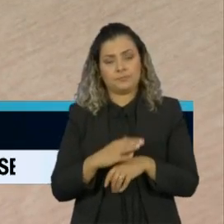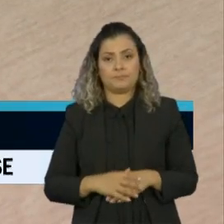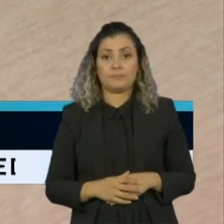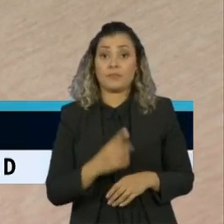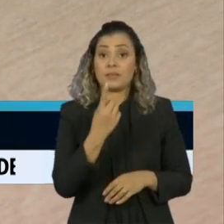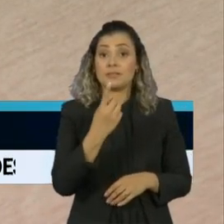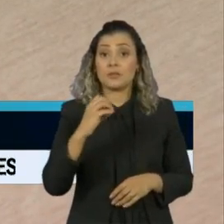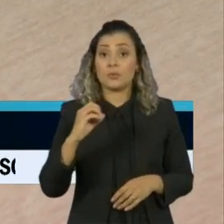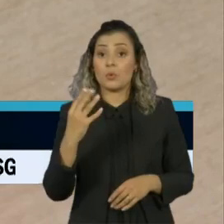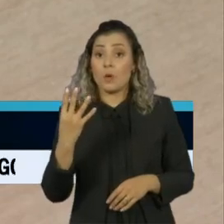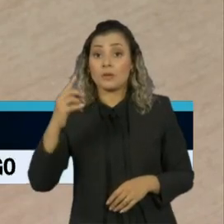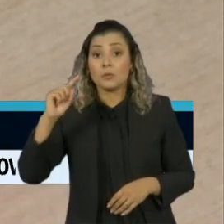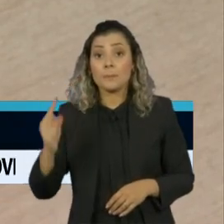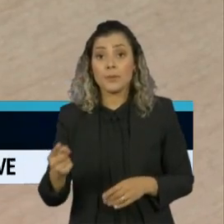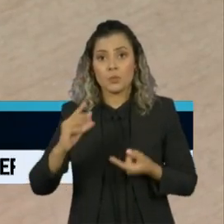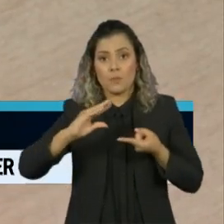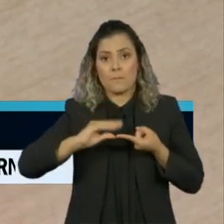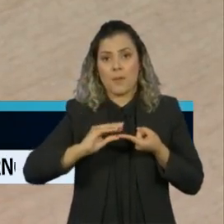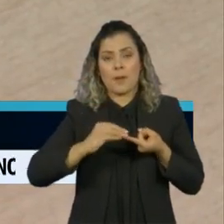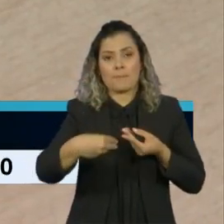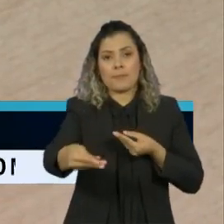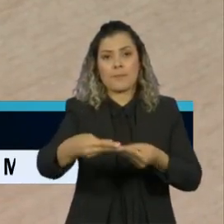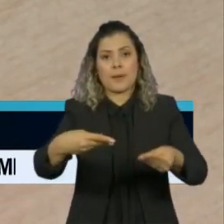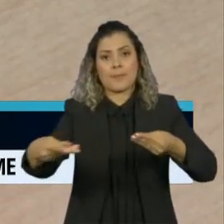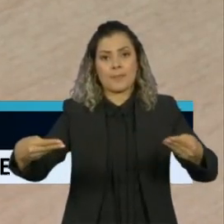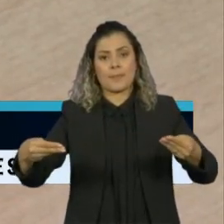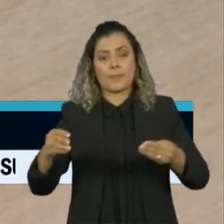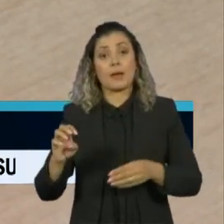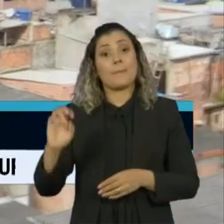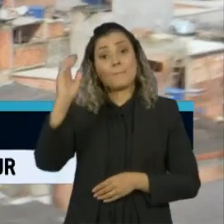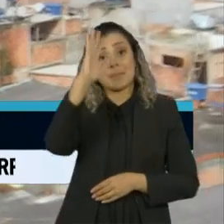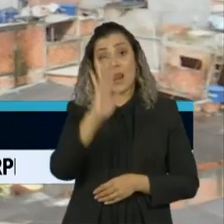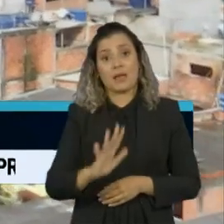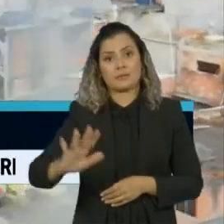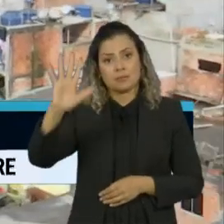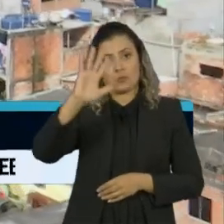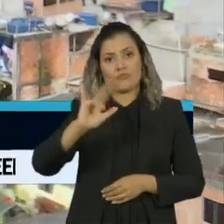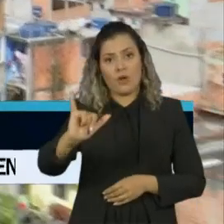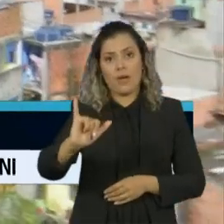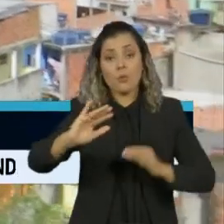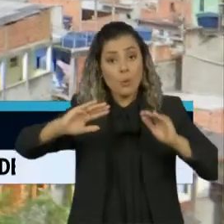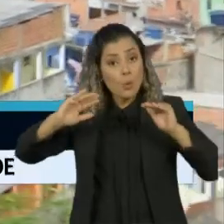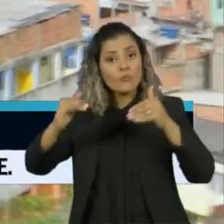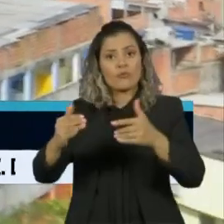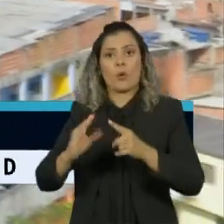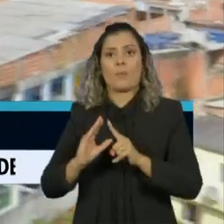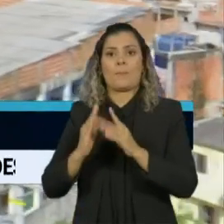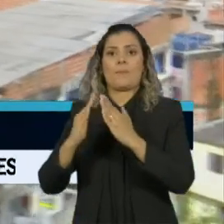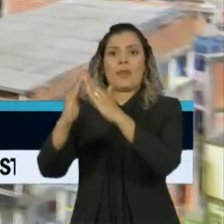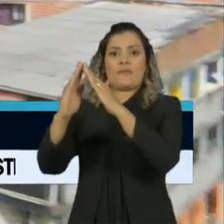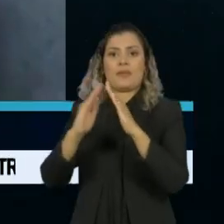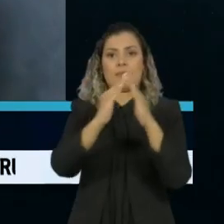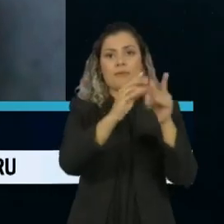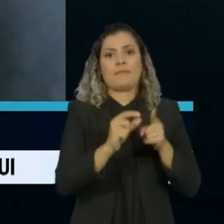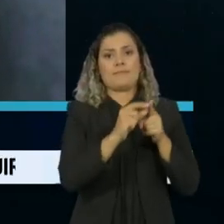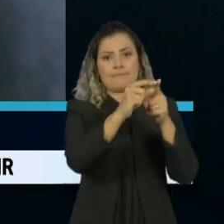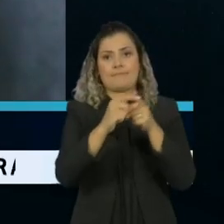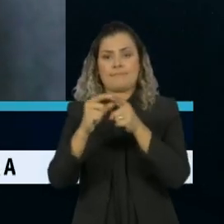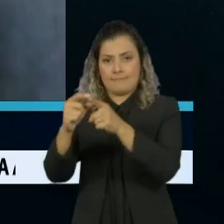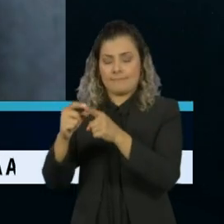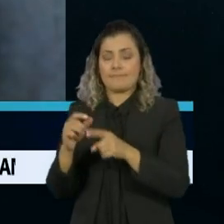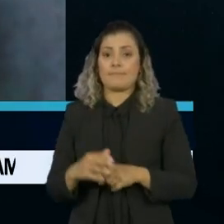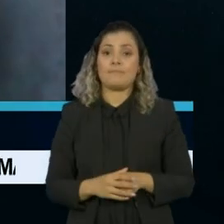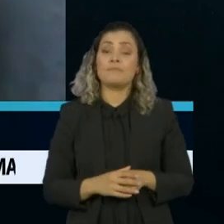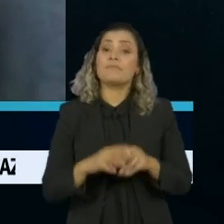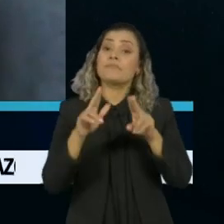mil oxímetros devem ser distribuídos em todo o país, com foco nas comunidades carentes. É importante a gente